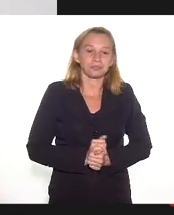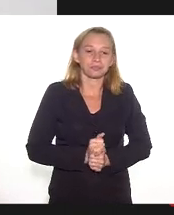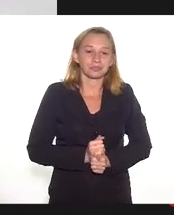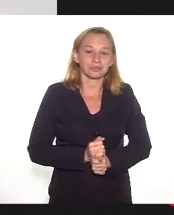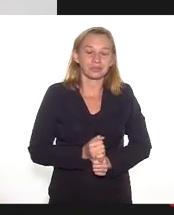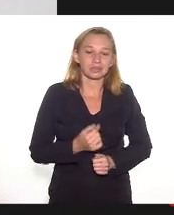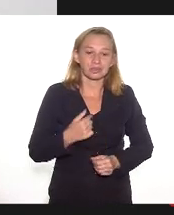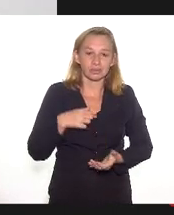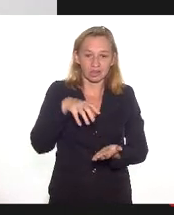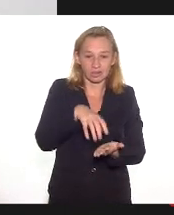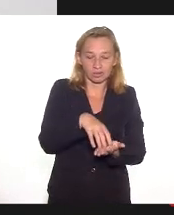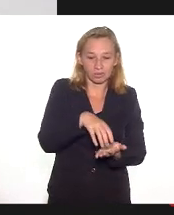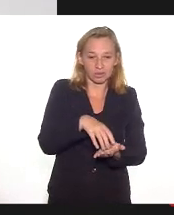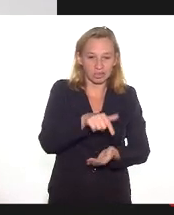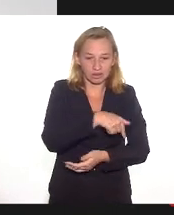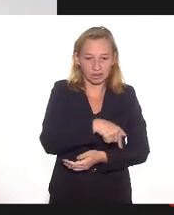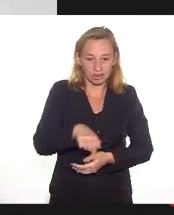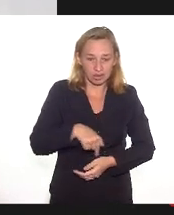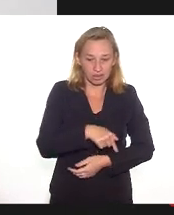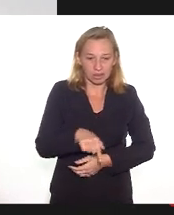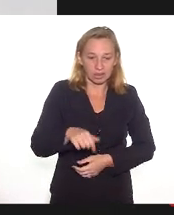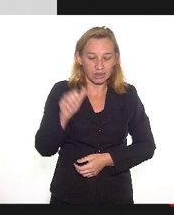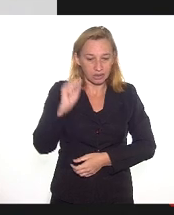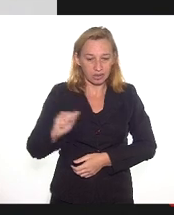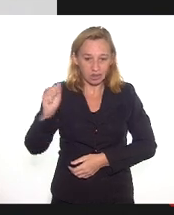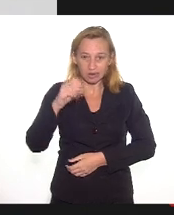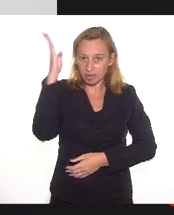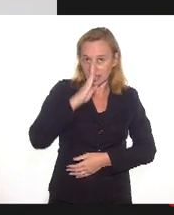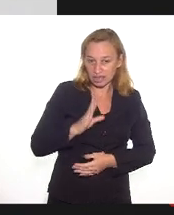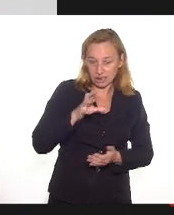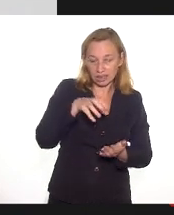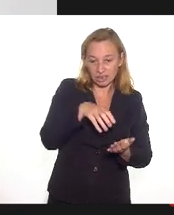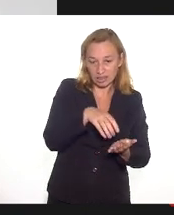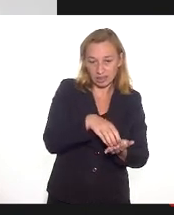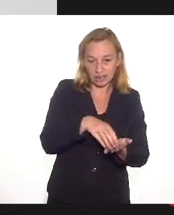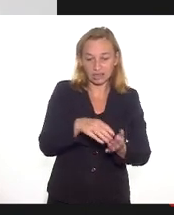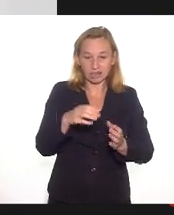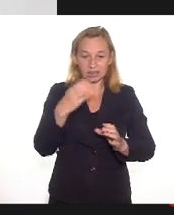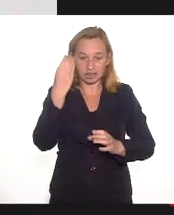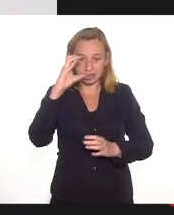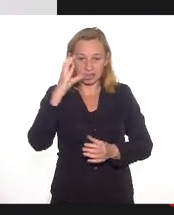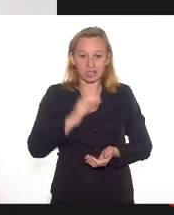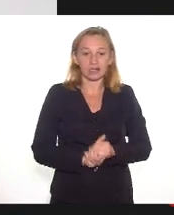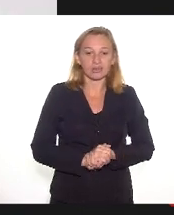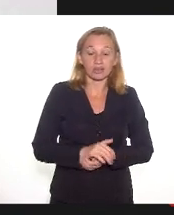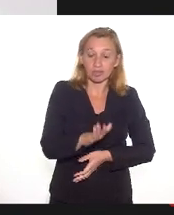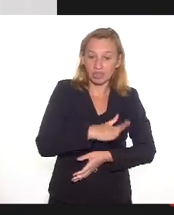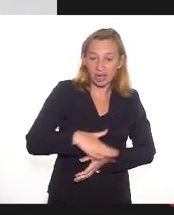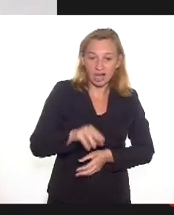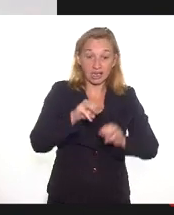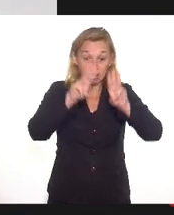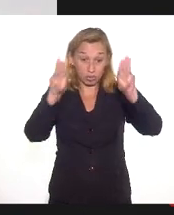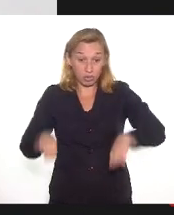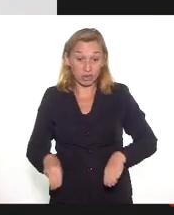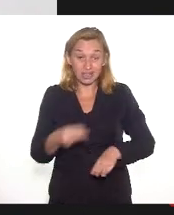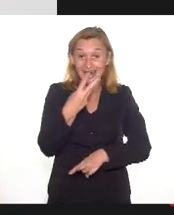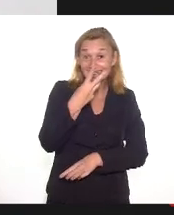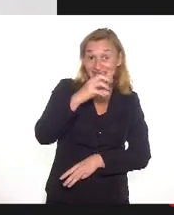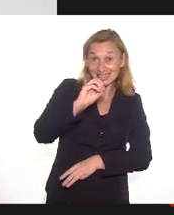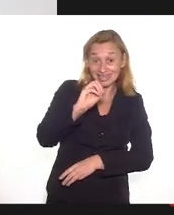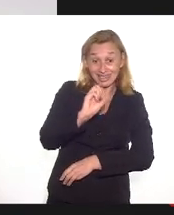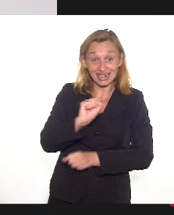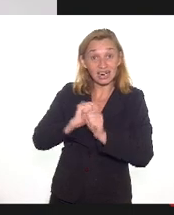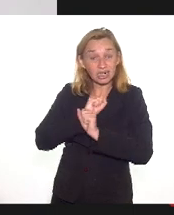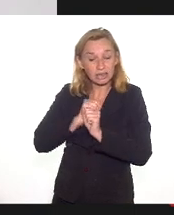estou aqui na condição de representante da Associação Brasileira de Centros e Museus de Ciências. Trabalho na área de museus há 30 anos,